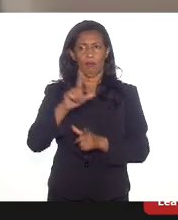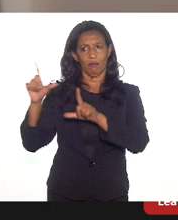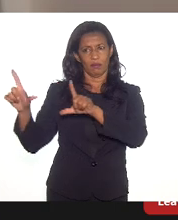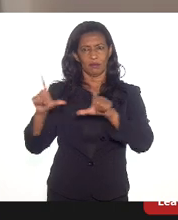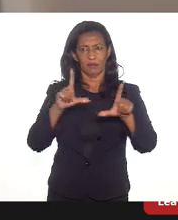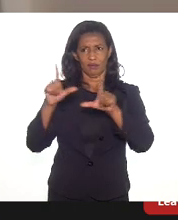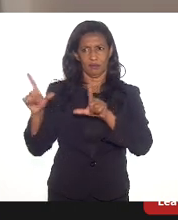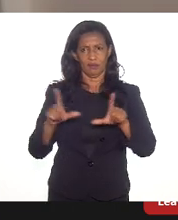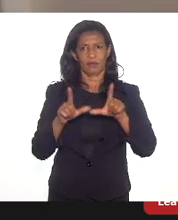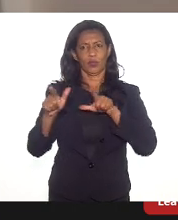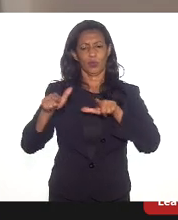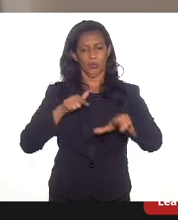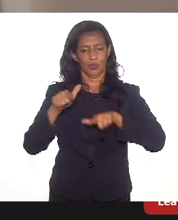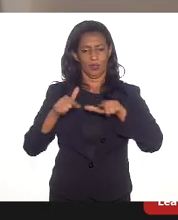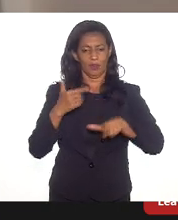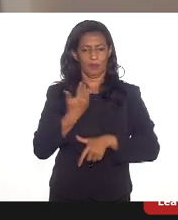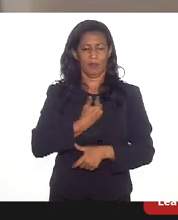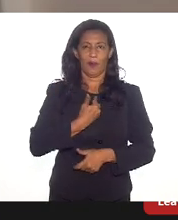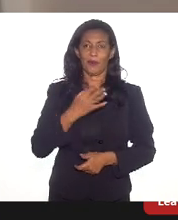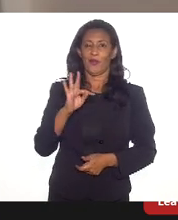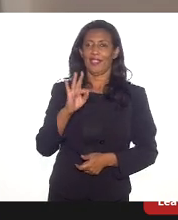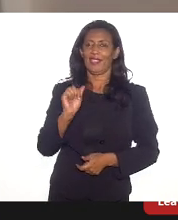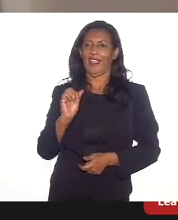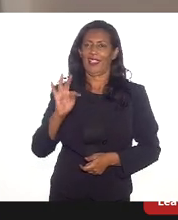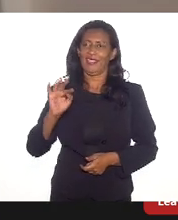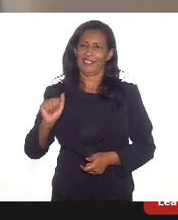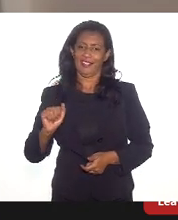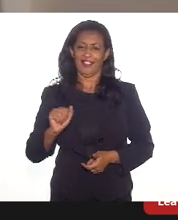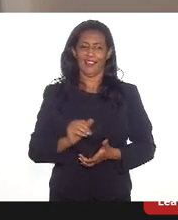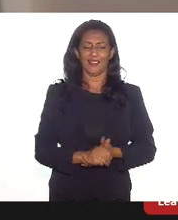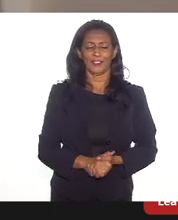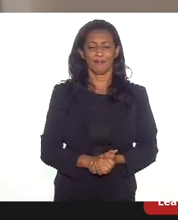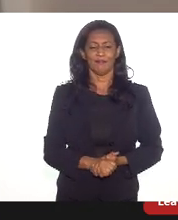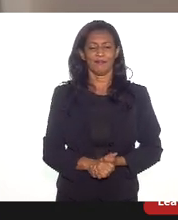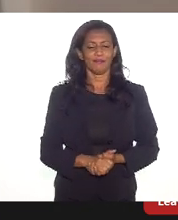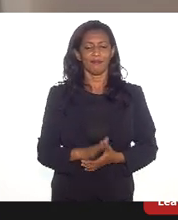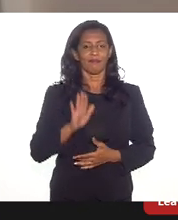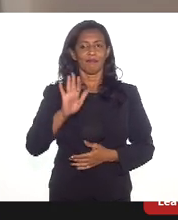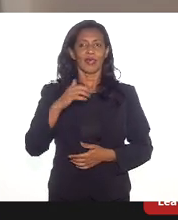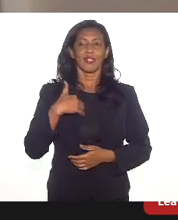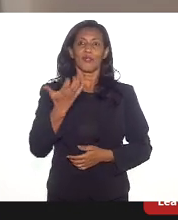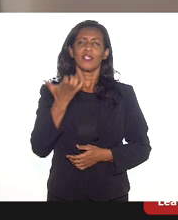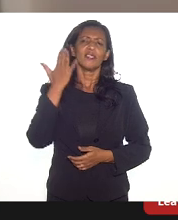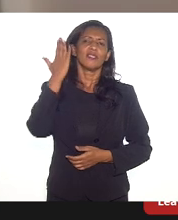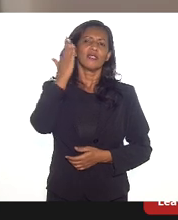a equipe, meu querido amigo Aitata, mas gostaria de saber